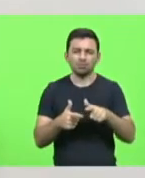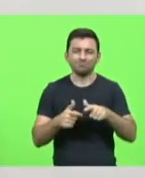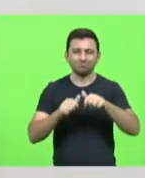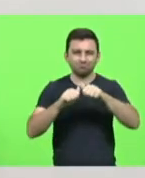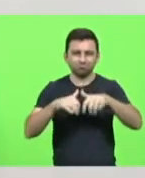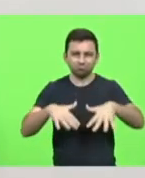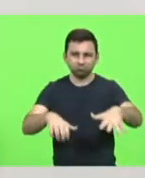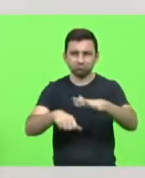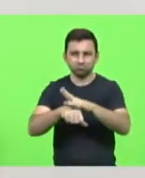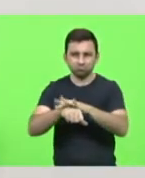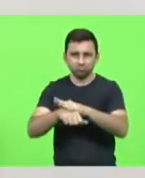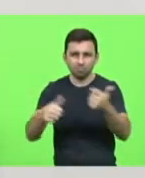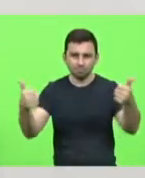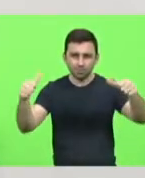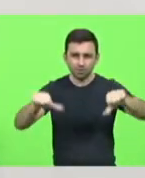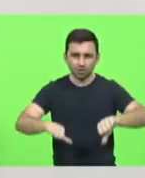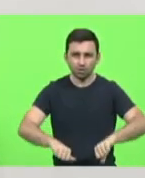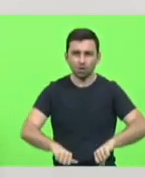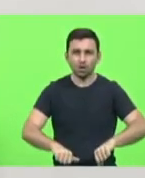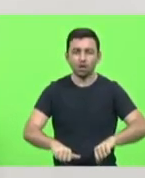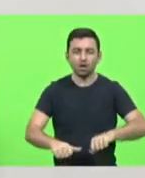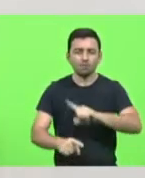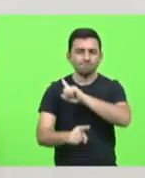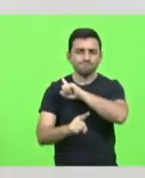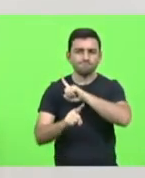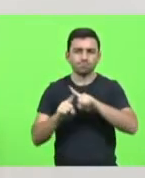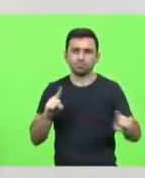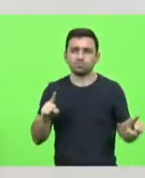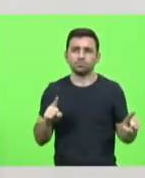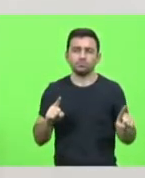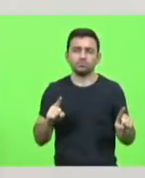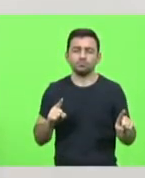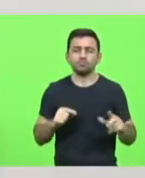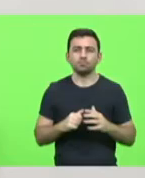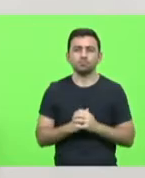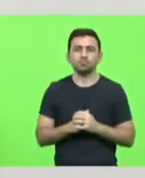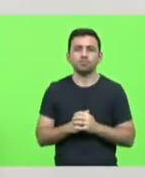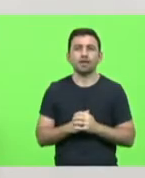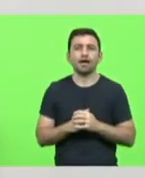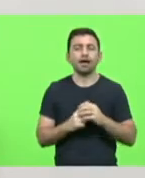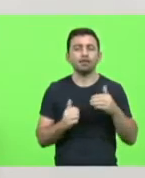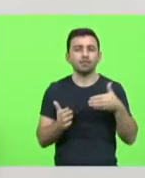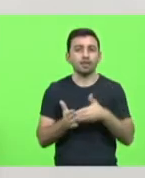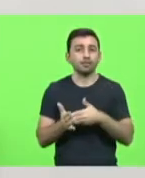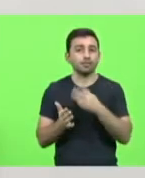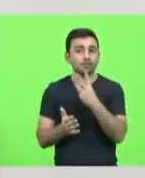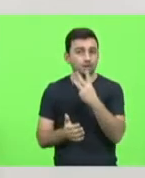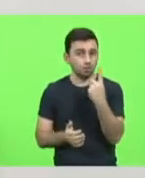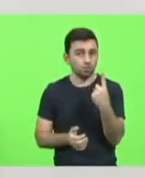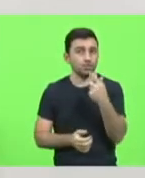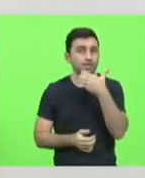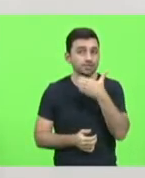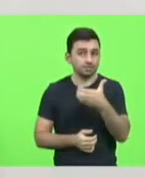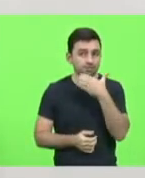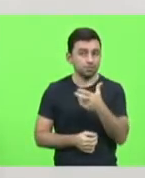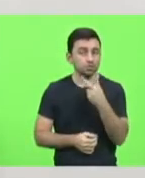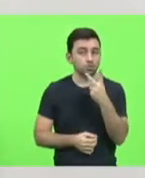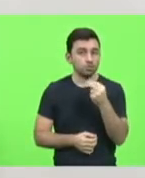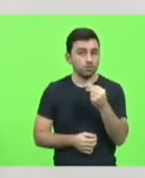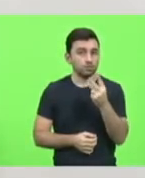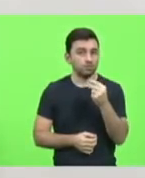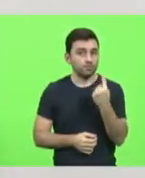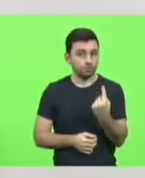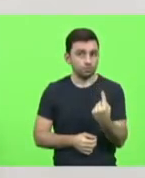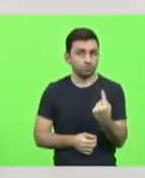da Covid-19, ficam proibidos até 31 de dezembro de 2021